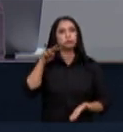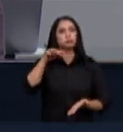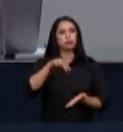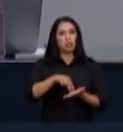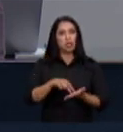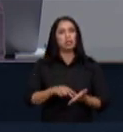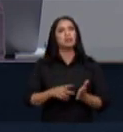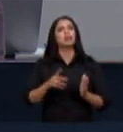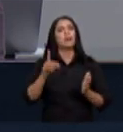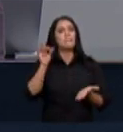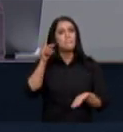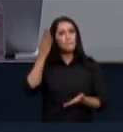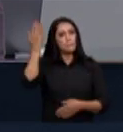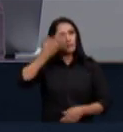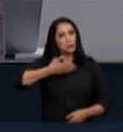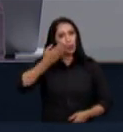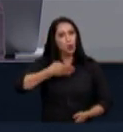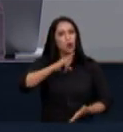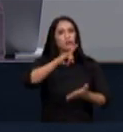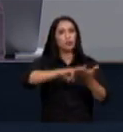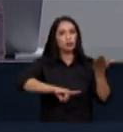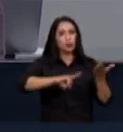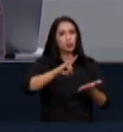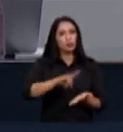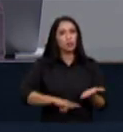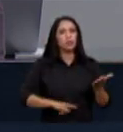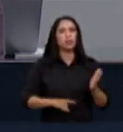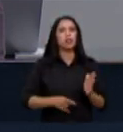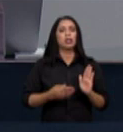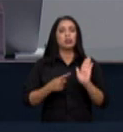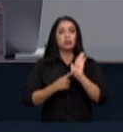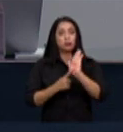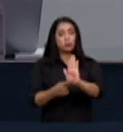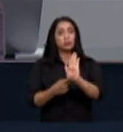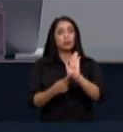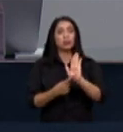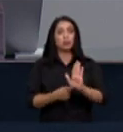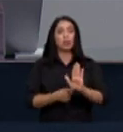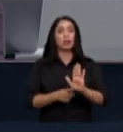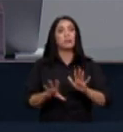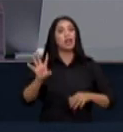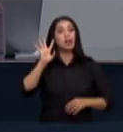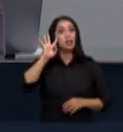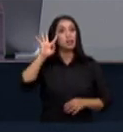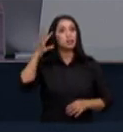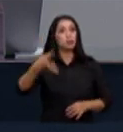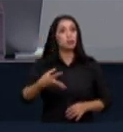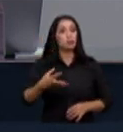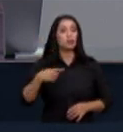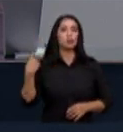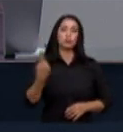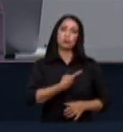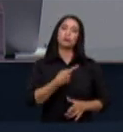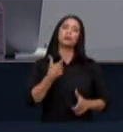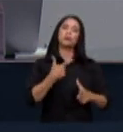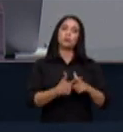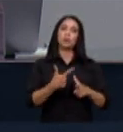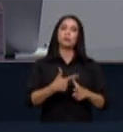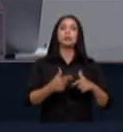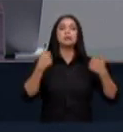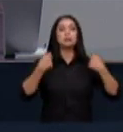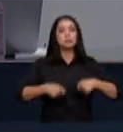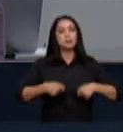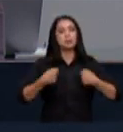documentado e consensualmente admitidos para resolvermos os nossos problemas nós